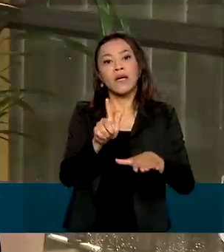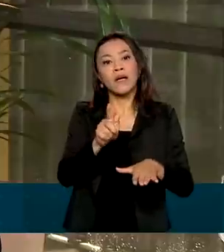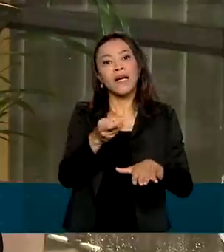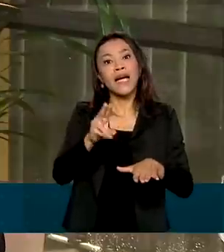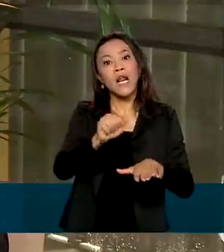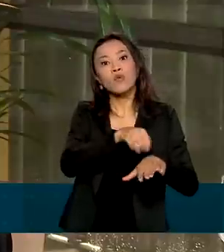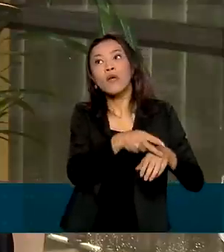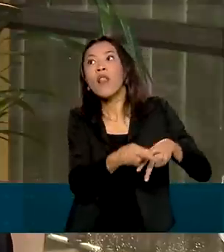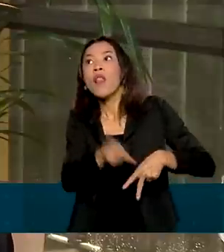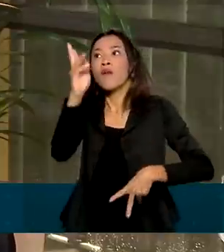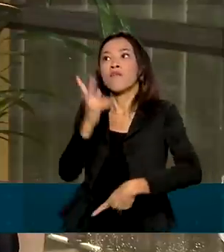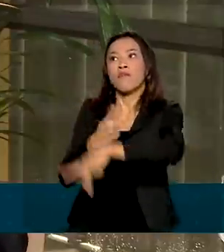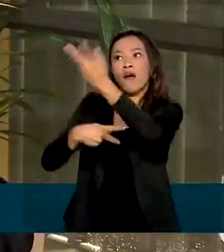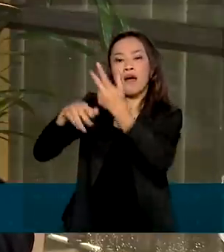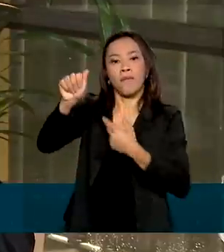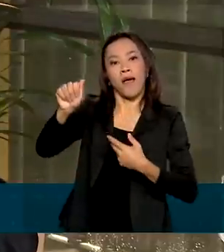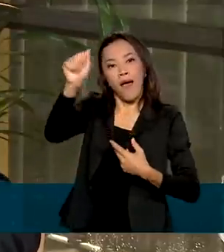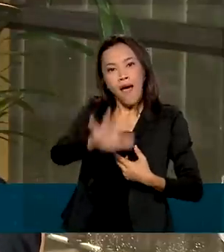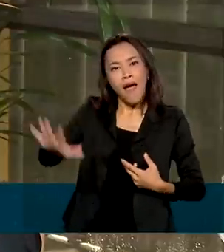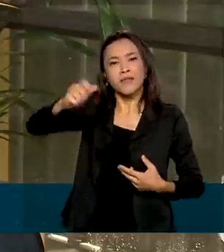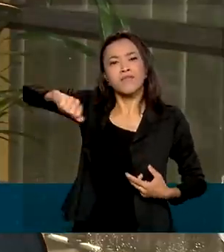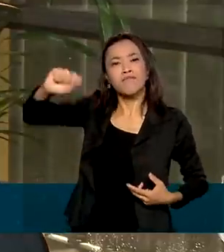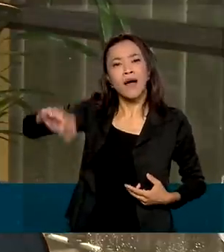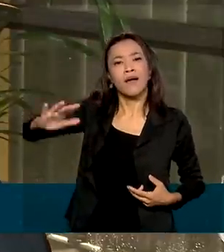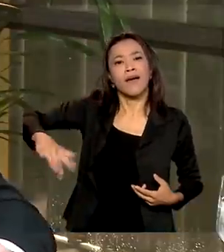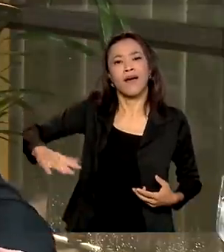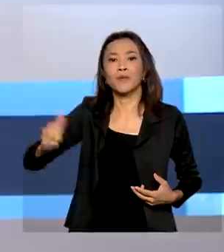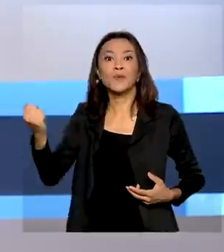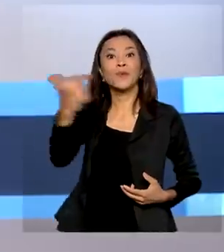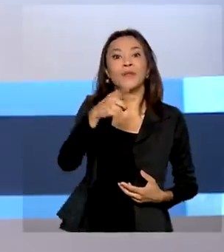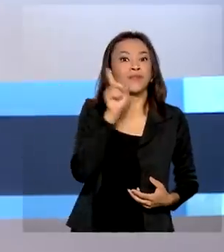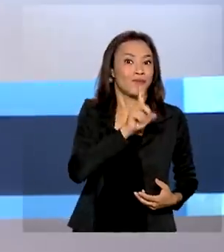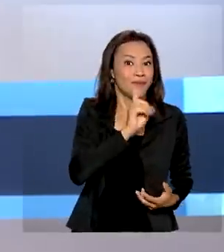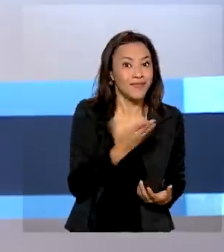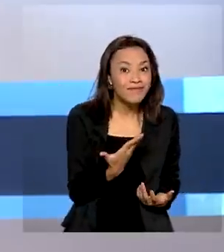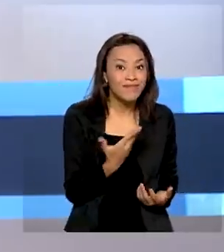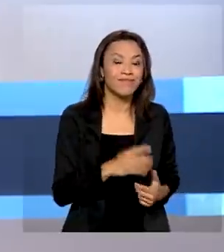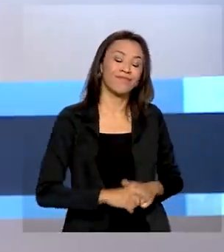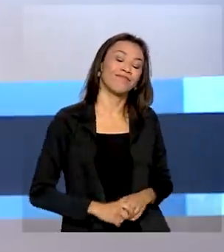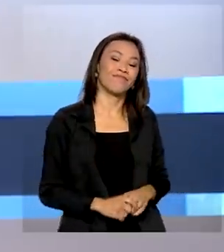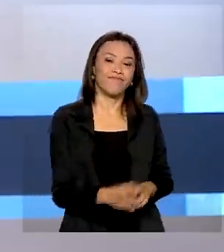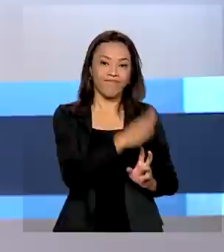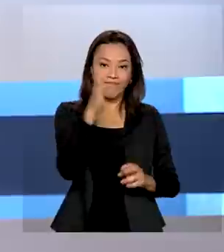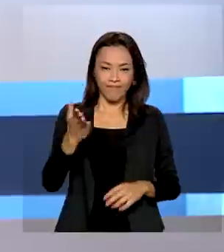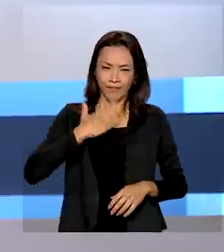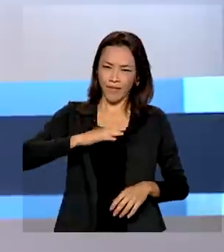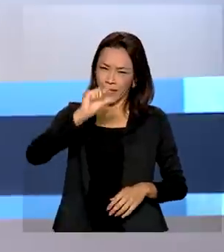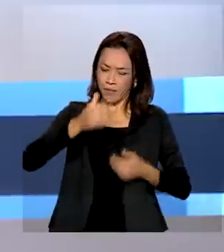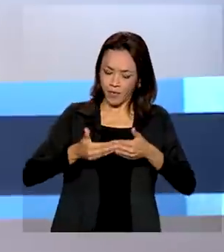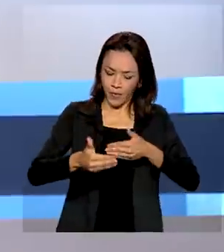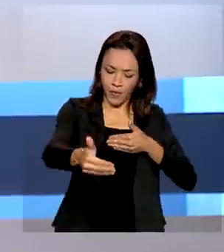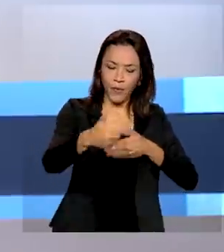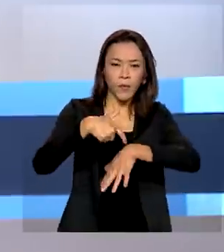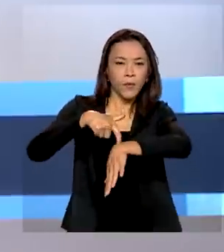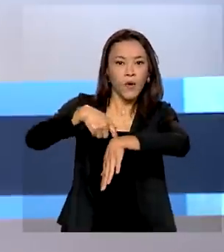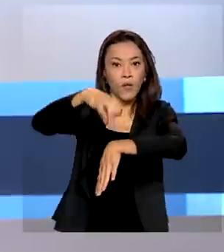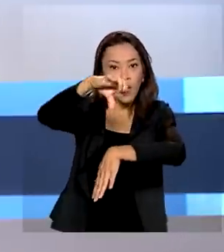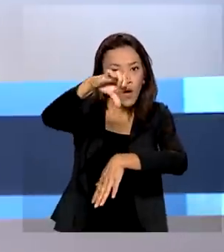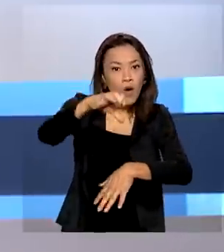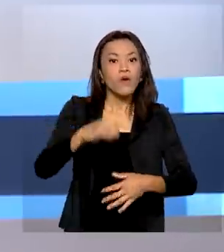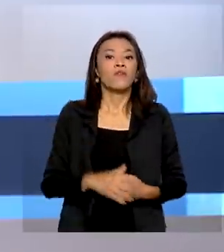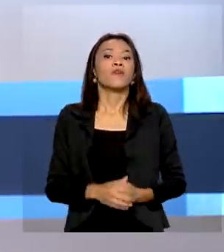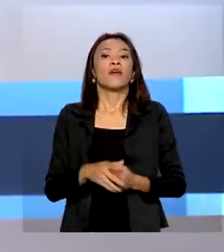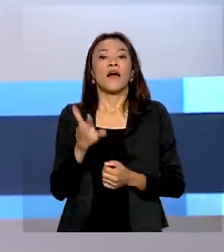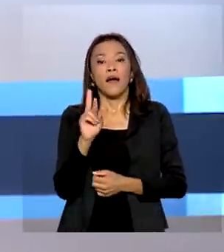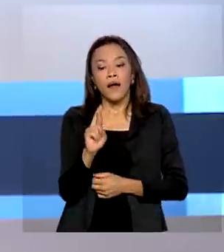a preços mais baratos do que o produtor dos Estados Unidos. Daqui a pouco, a partir das 9 horas, a Receita Federal